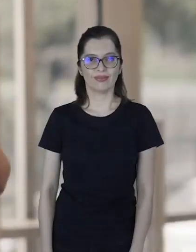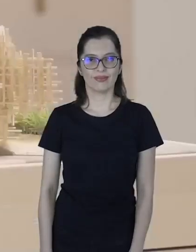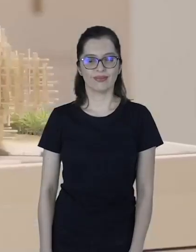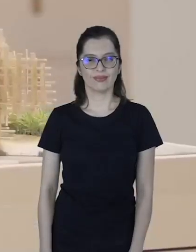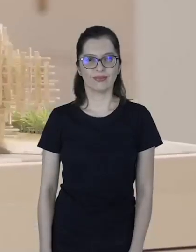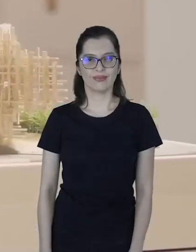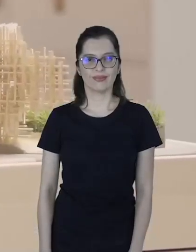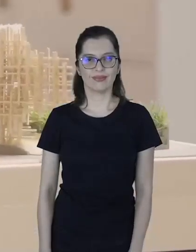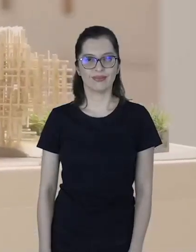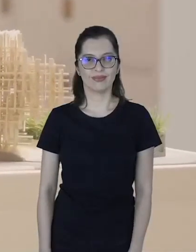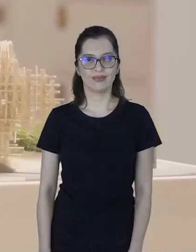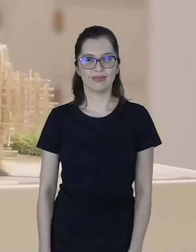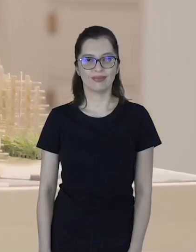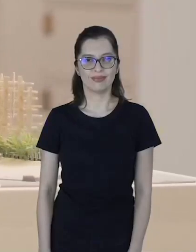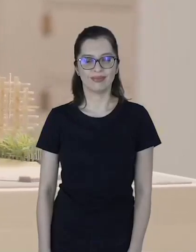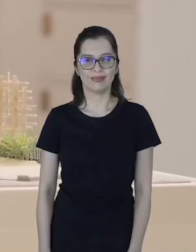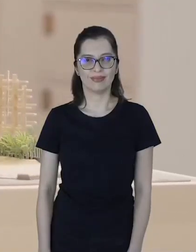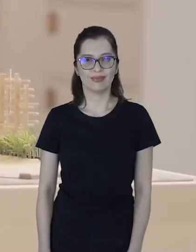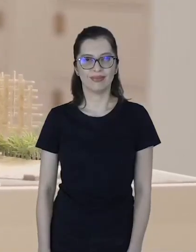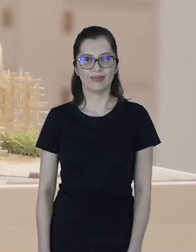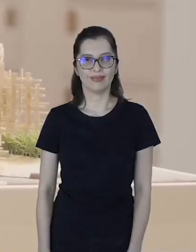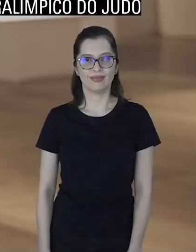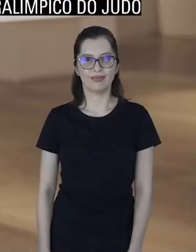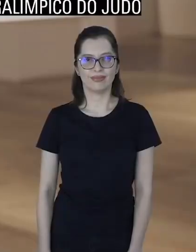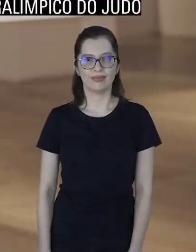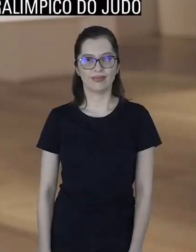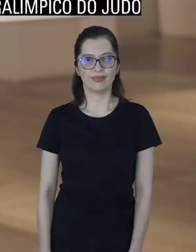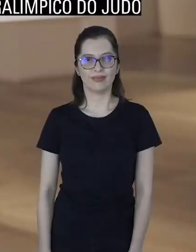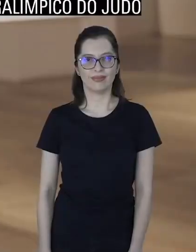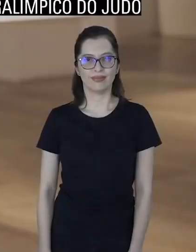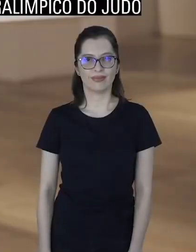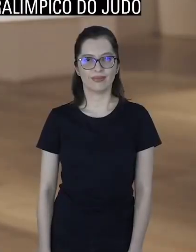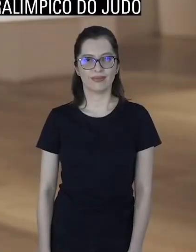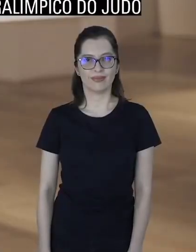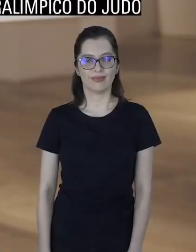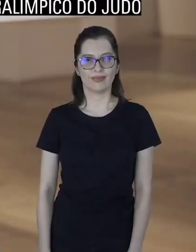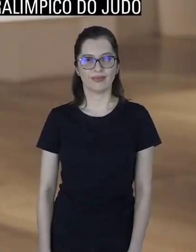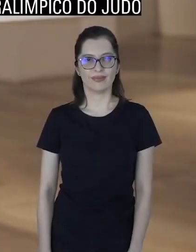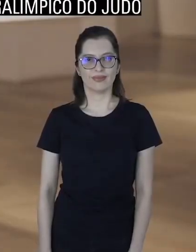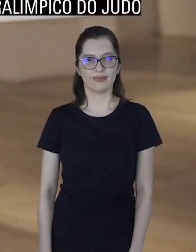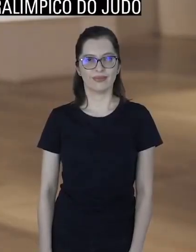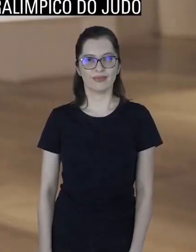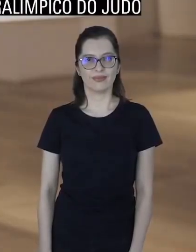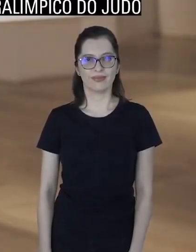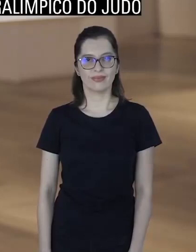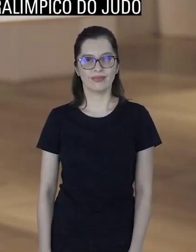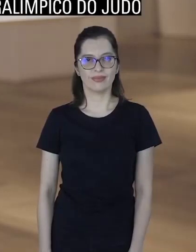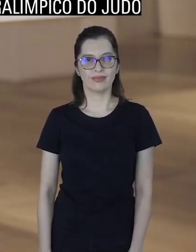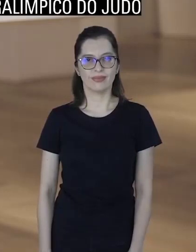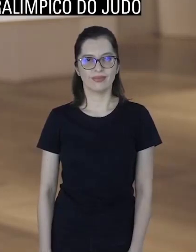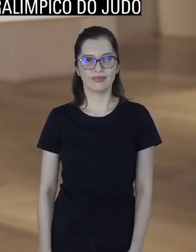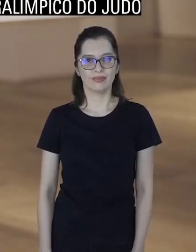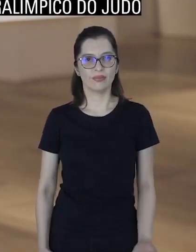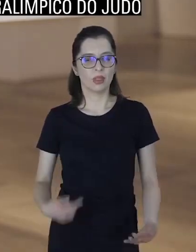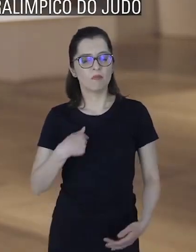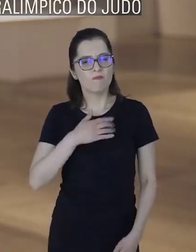eu entender melhor. A maquete tátil da Japan House com a fachada de Renouque. Tiago Marques, atleta paralímpico de judô. O jovem ruivo.